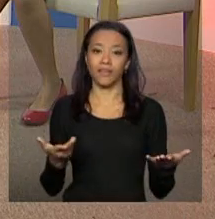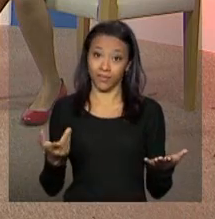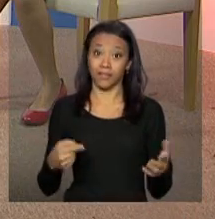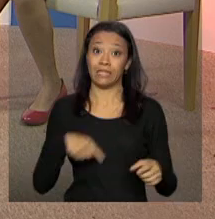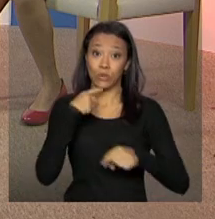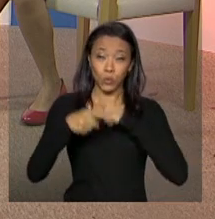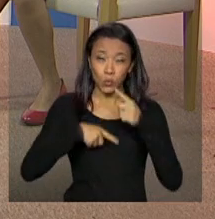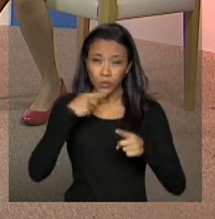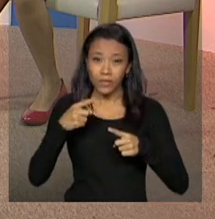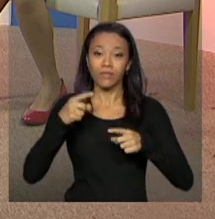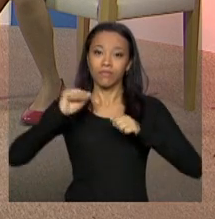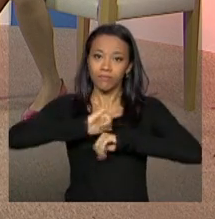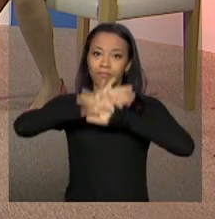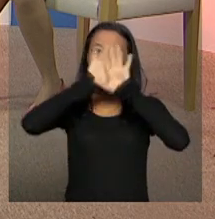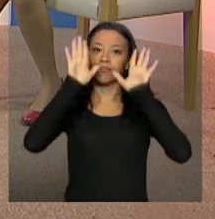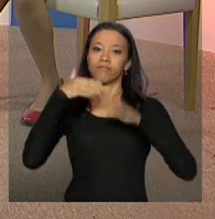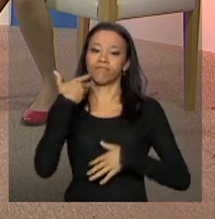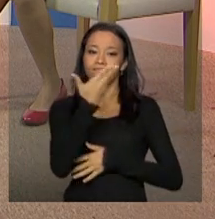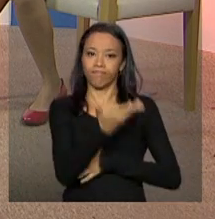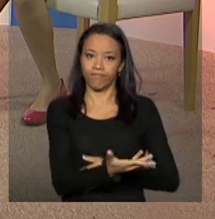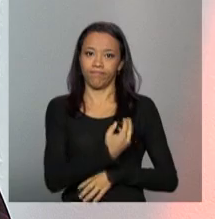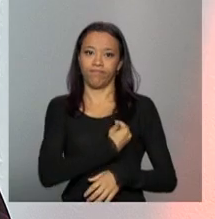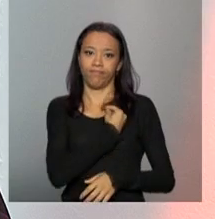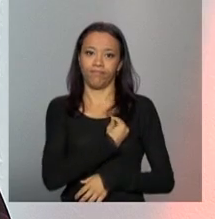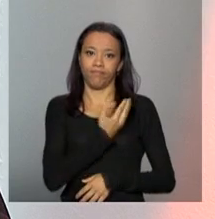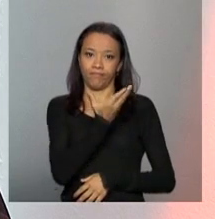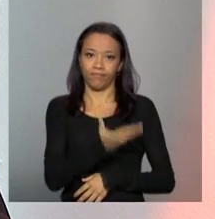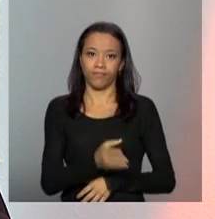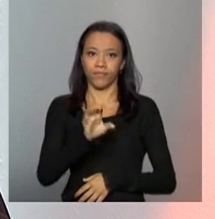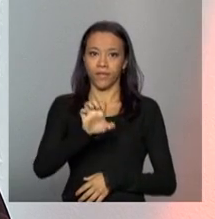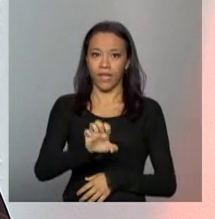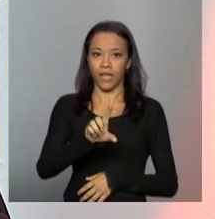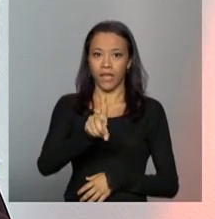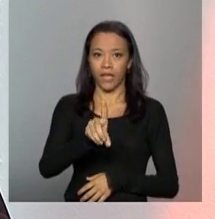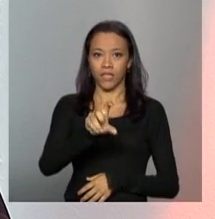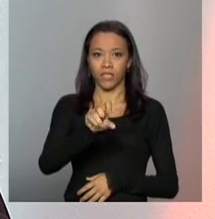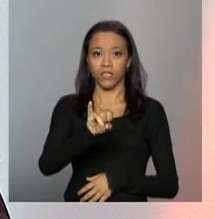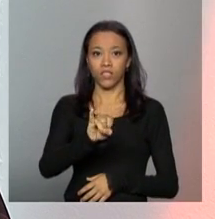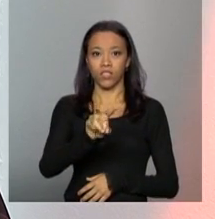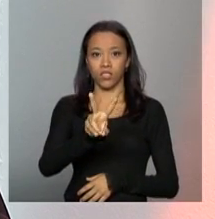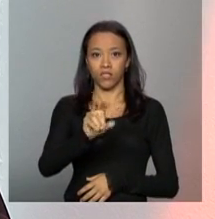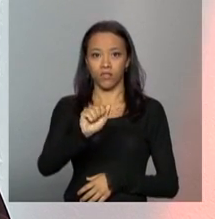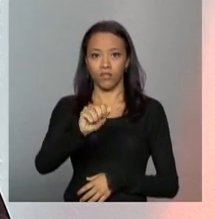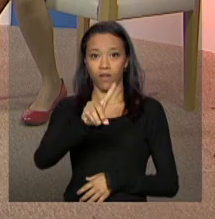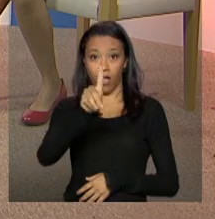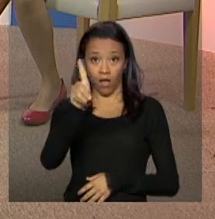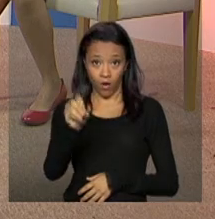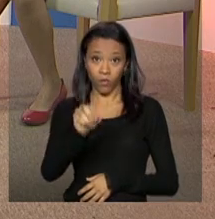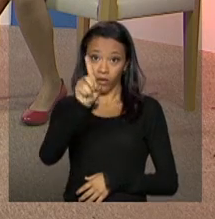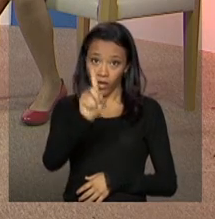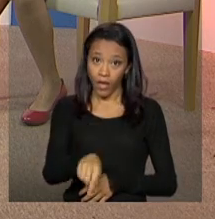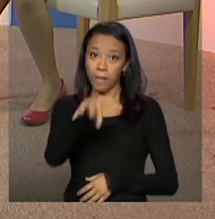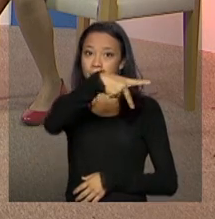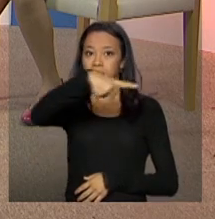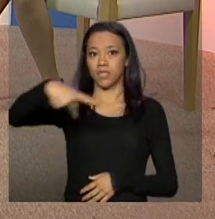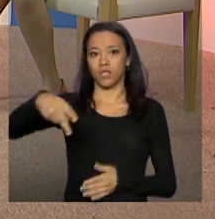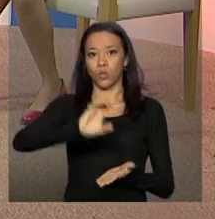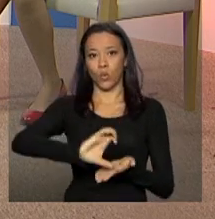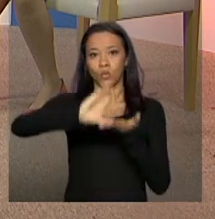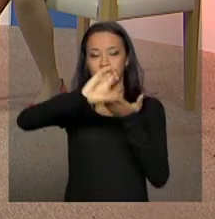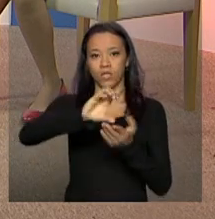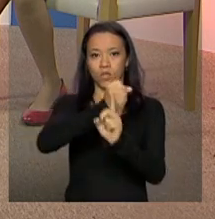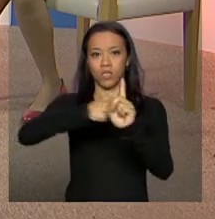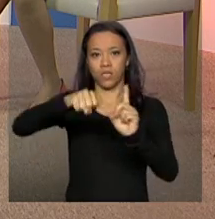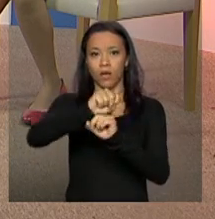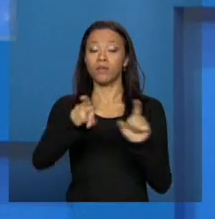dúvidas, contamos aqui com Edivaldo da Silva Ramos, presidente do Conselho Nacional de Assistência Social e